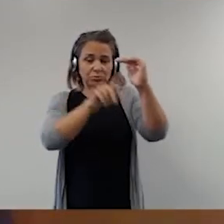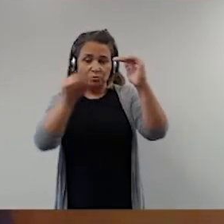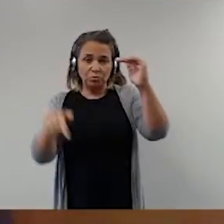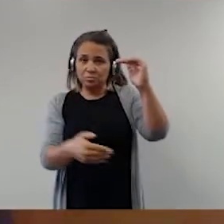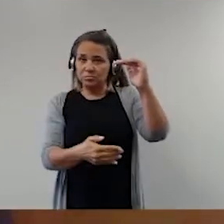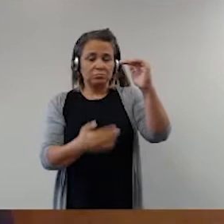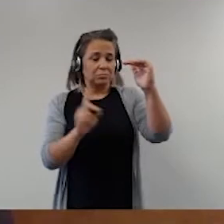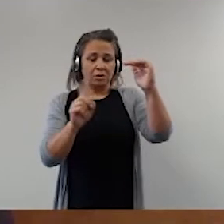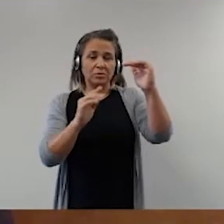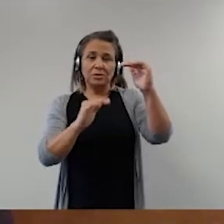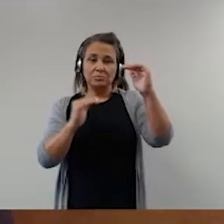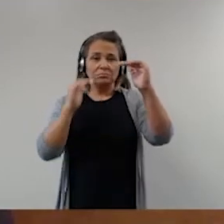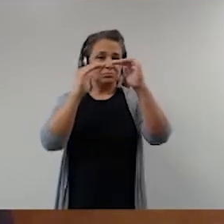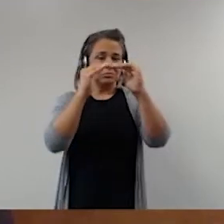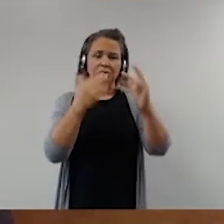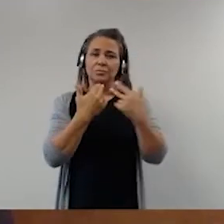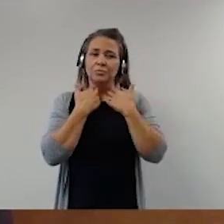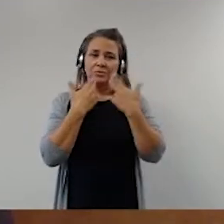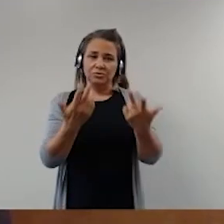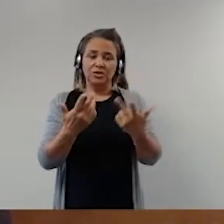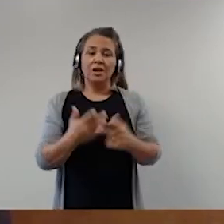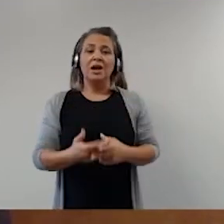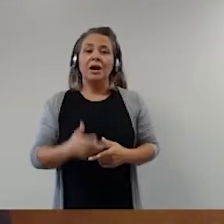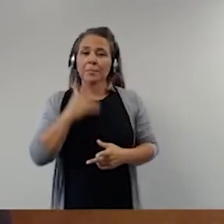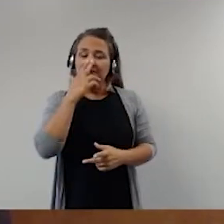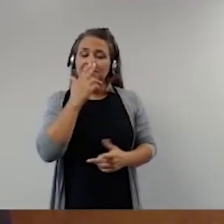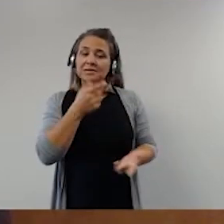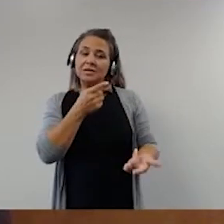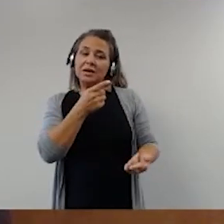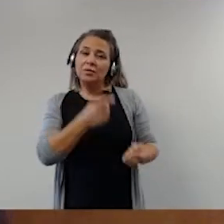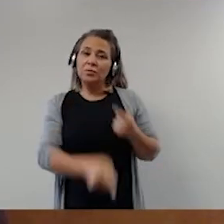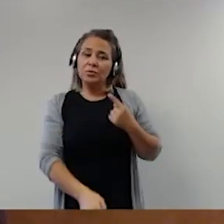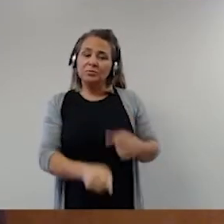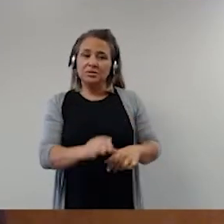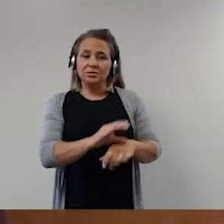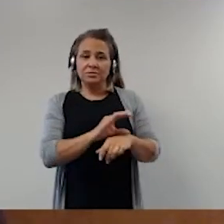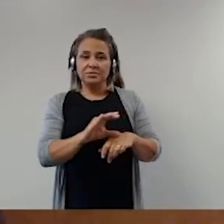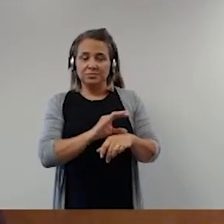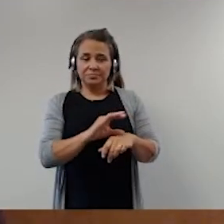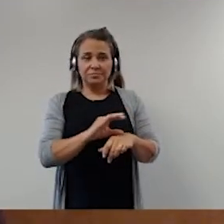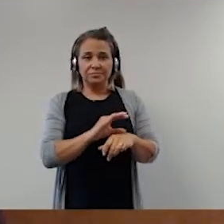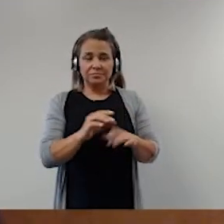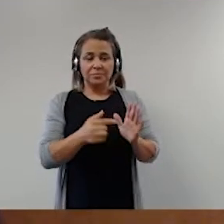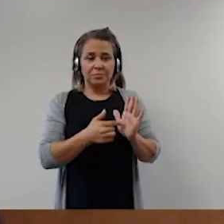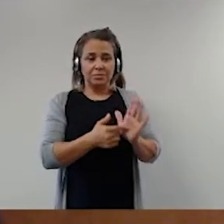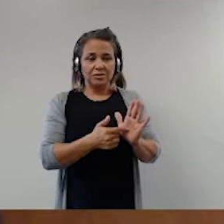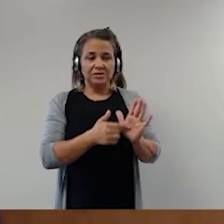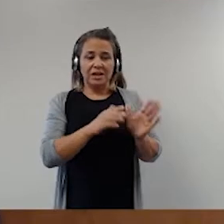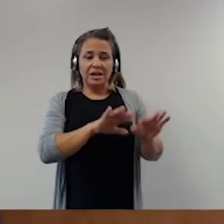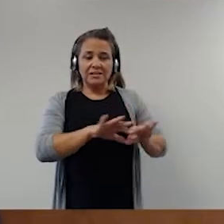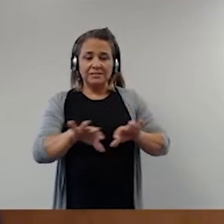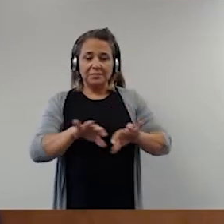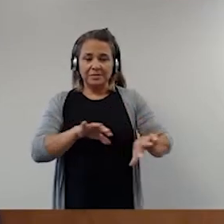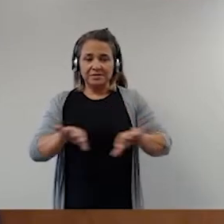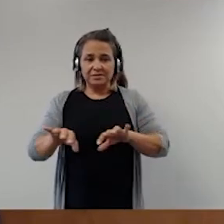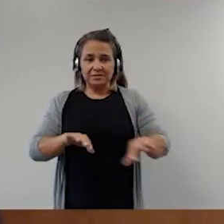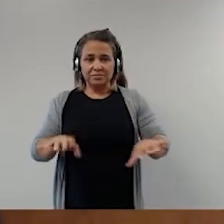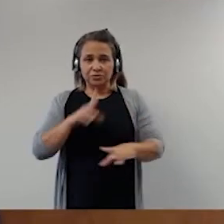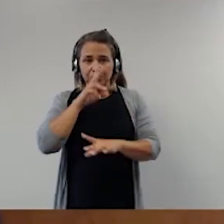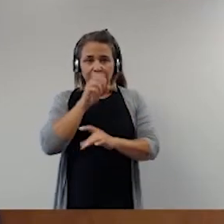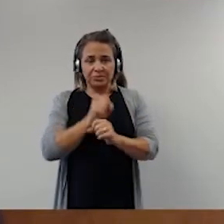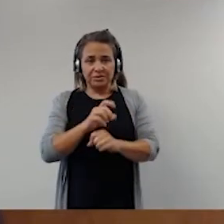de aferição da violação da Constituição no que se refere à separação de poderes à